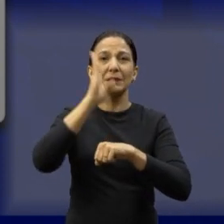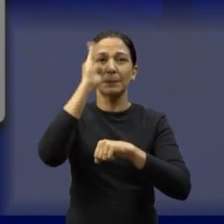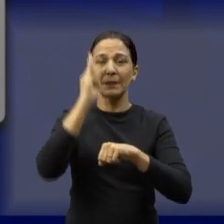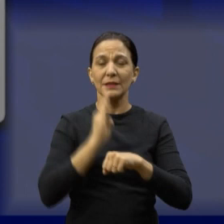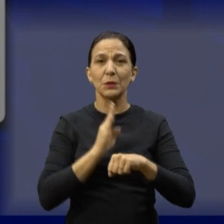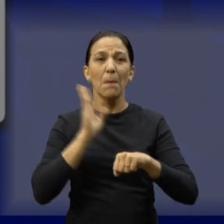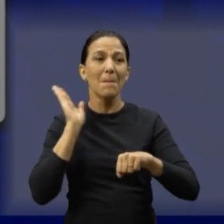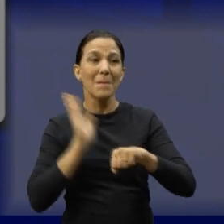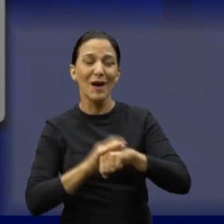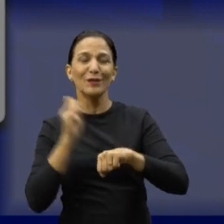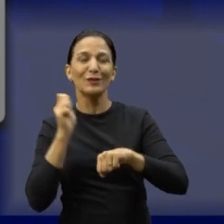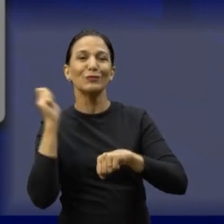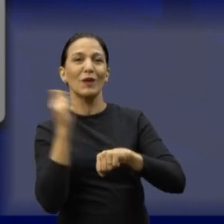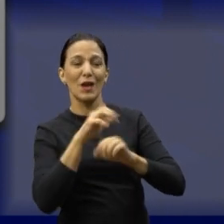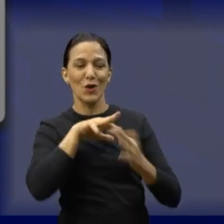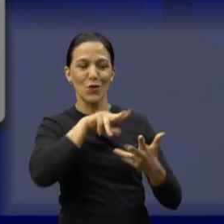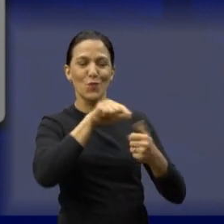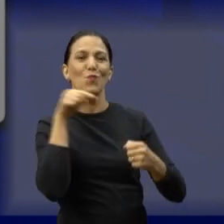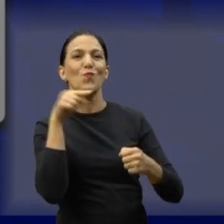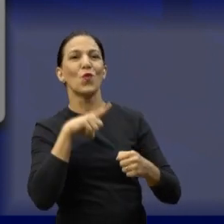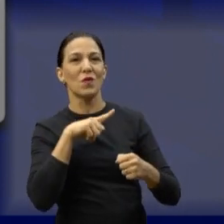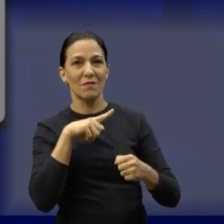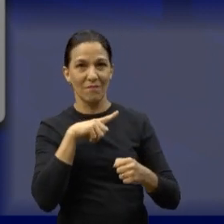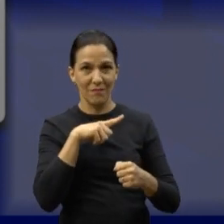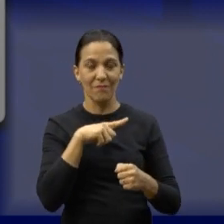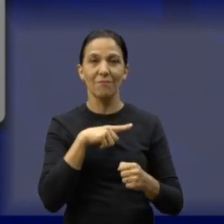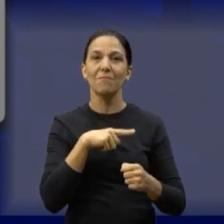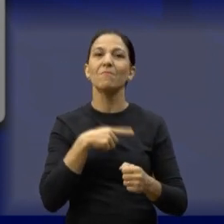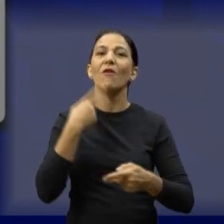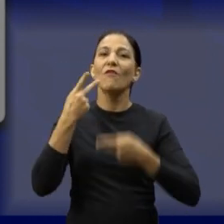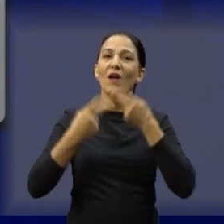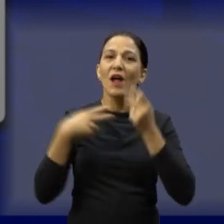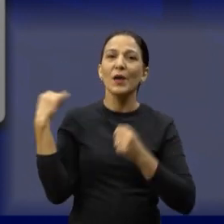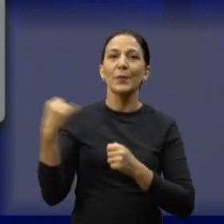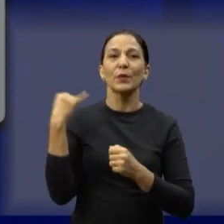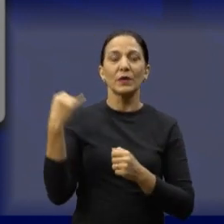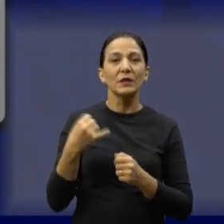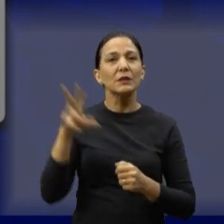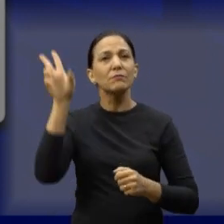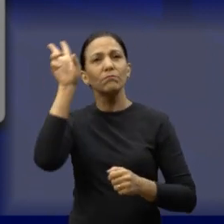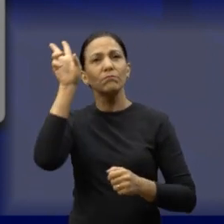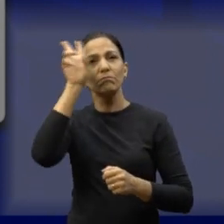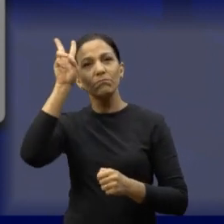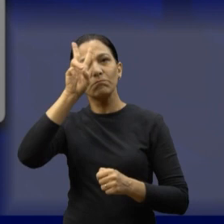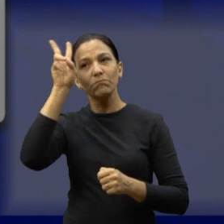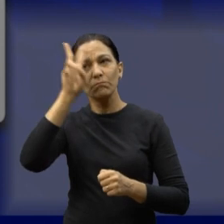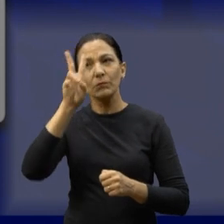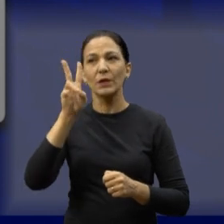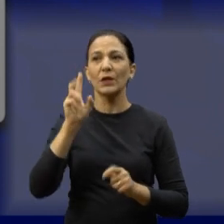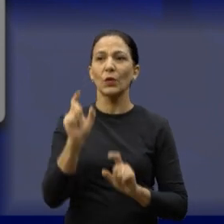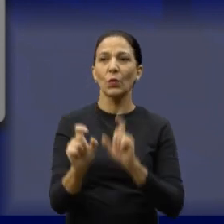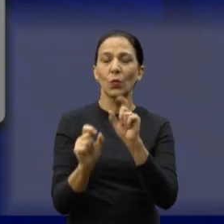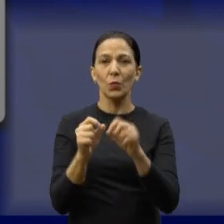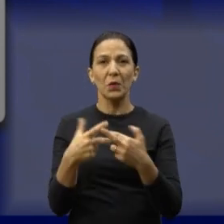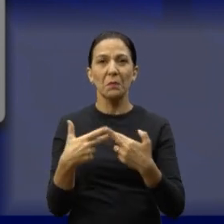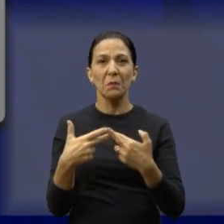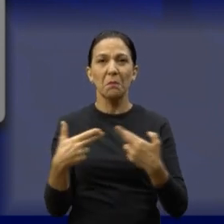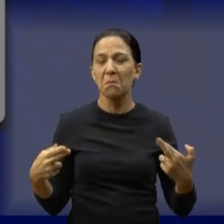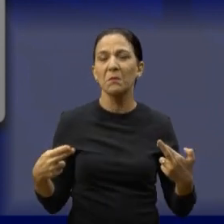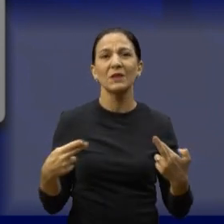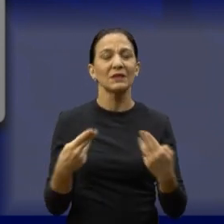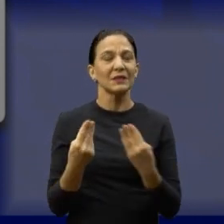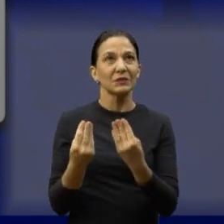cá, infelizmente. Então esse discurso é bom que a gente faça, é bom que a gente relembre, não para lembrar a questão